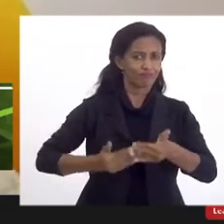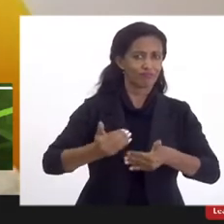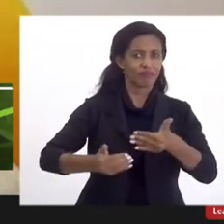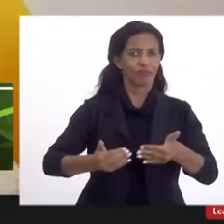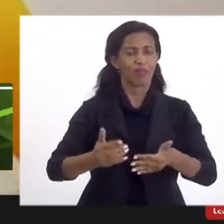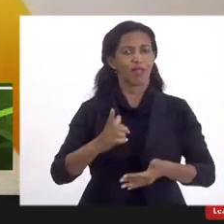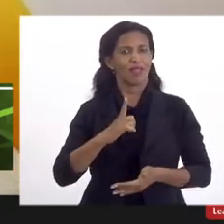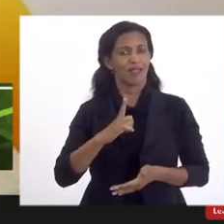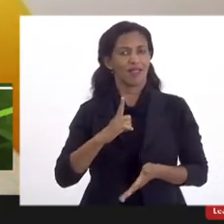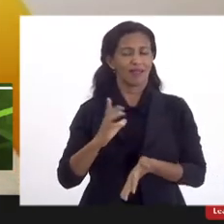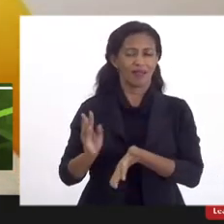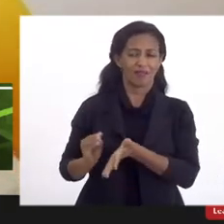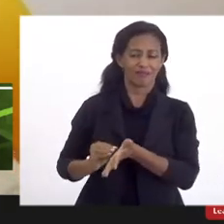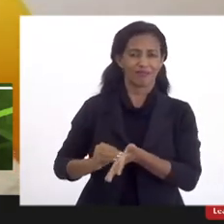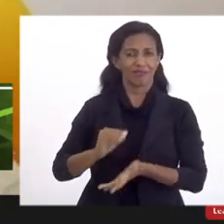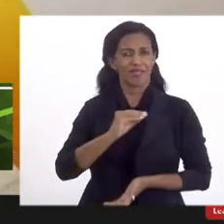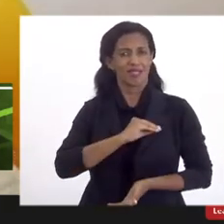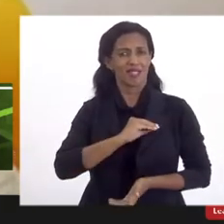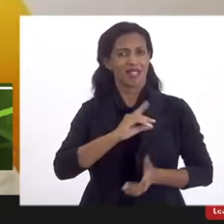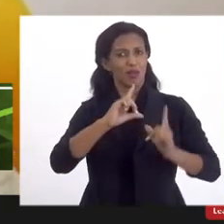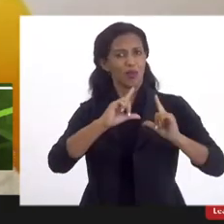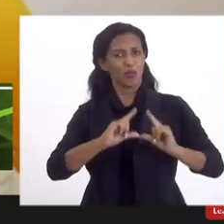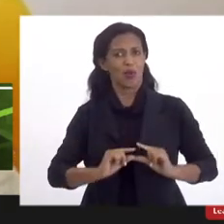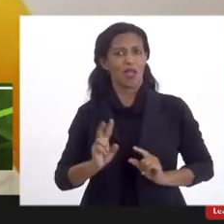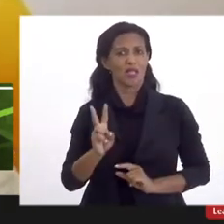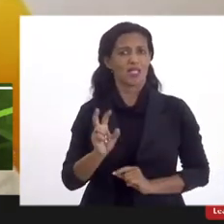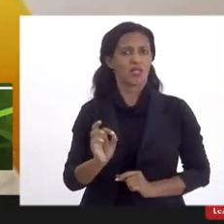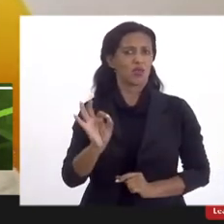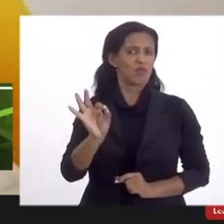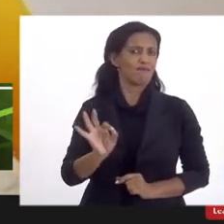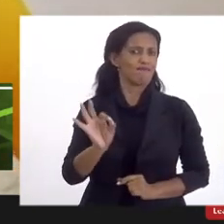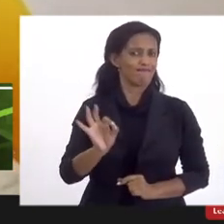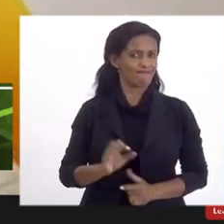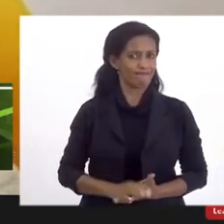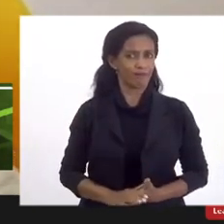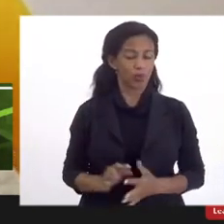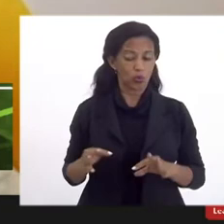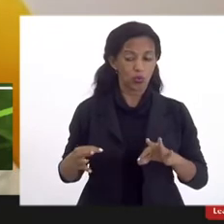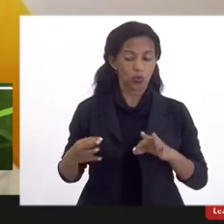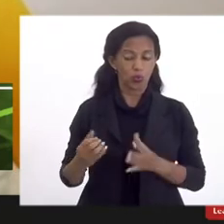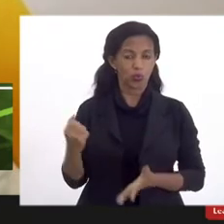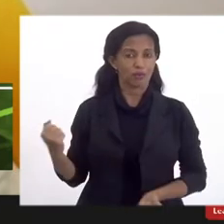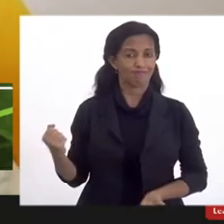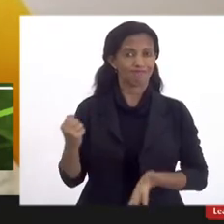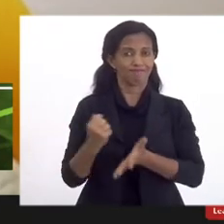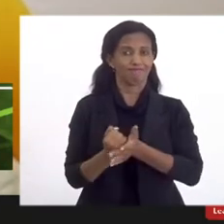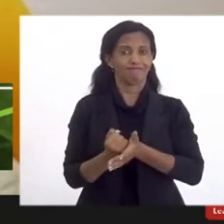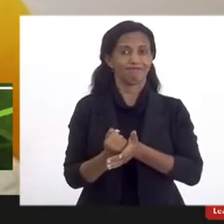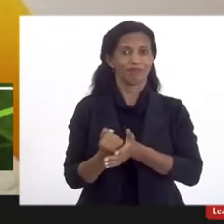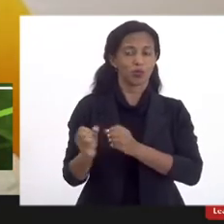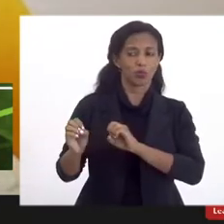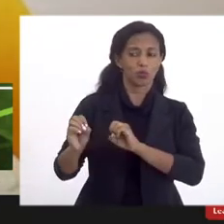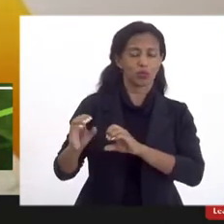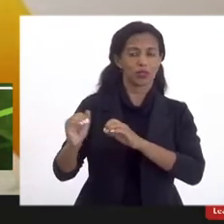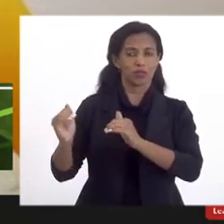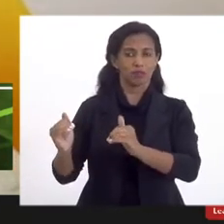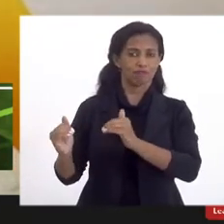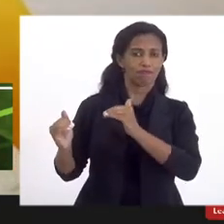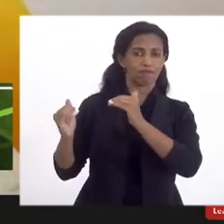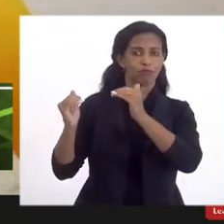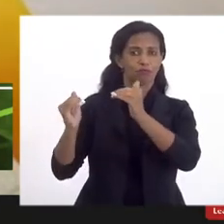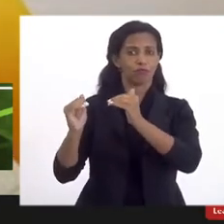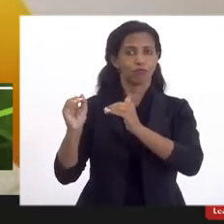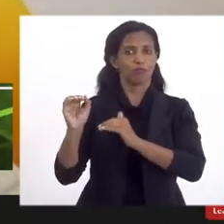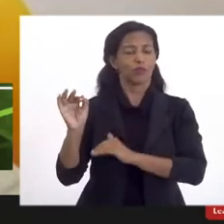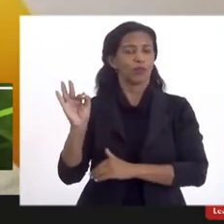com que tenha uma defasagem salarial que chega perto de 50%. Tudo isso acaba impactando o ensino superior a ser ofertado na Zona